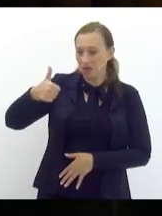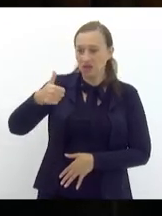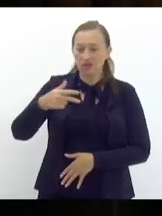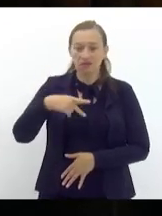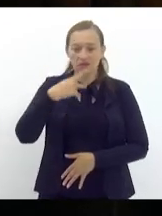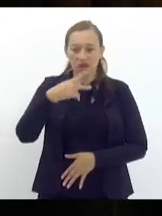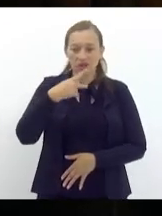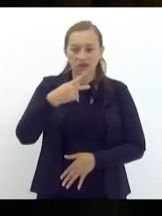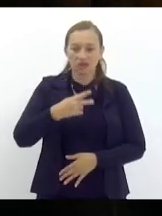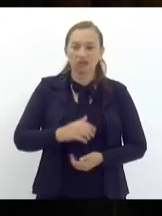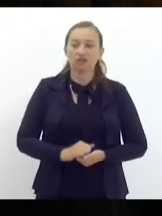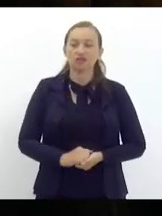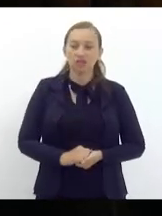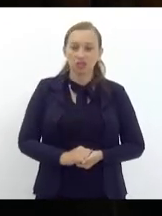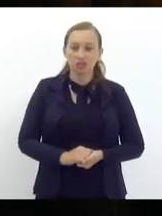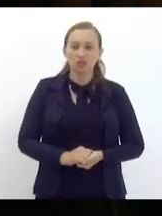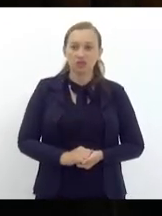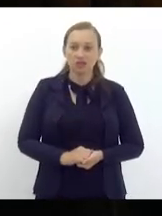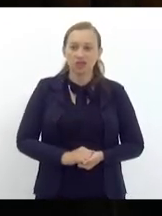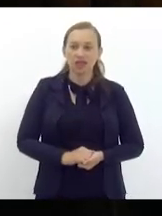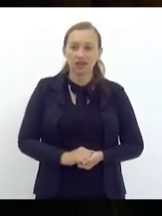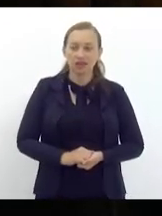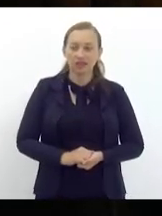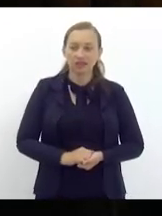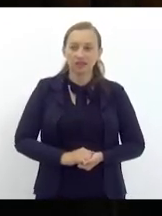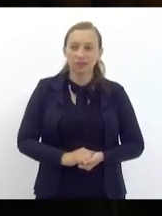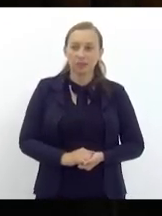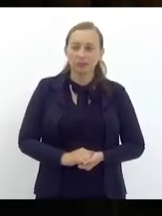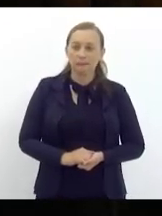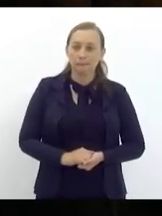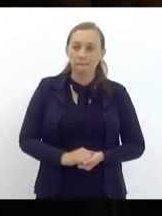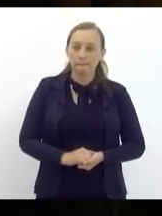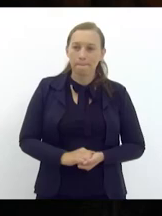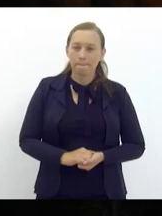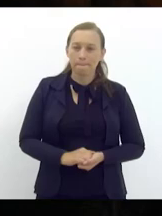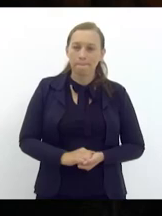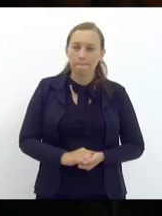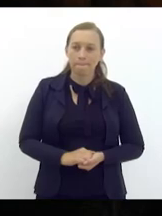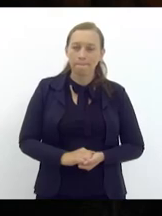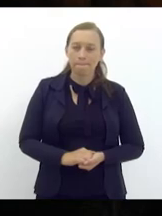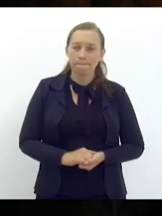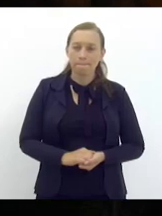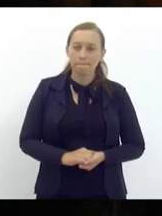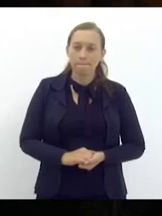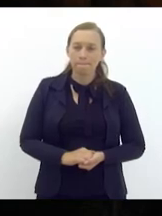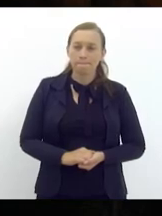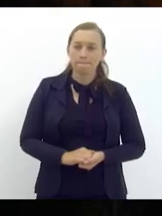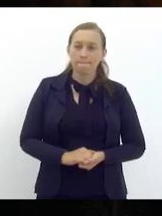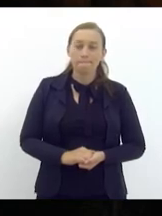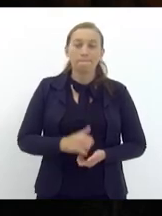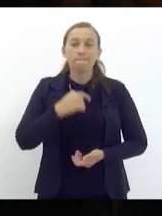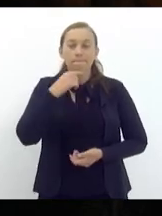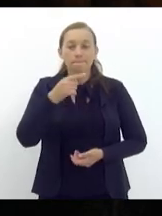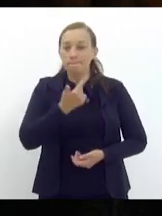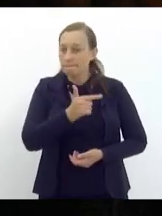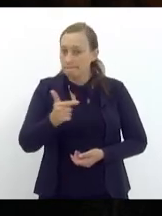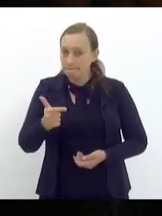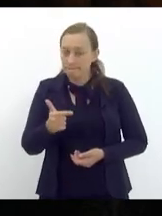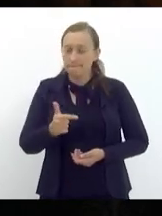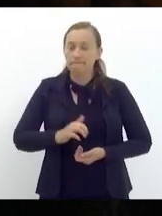claramente o meu posicionamento para que não pare nenhuma dúvida